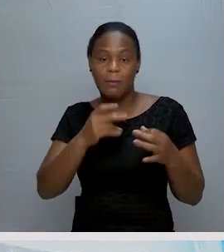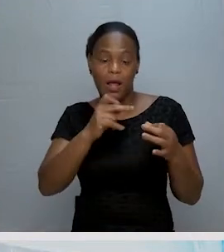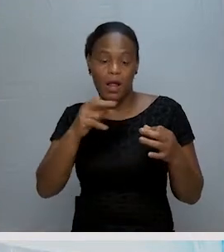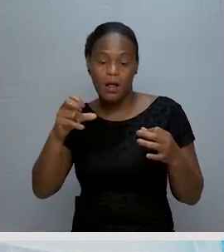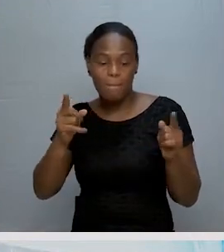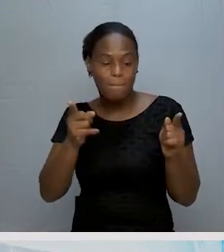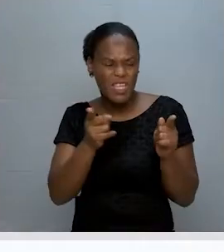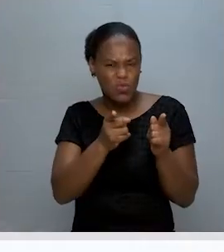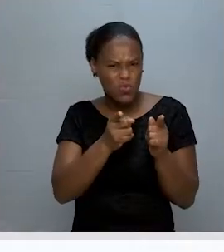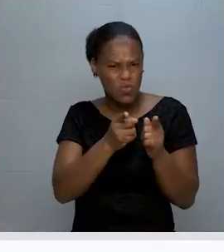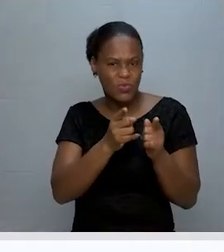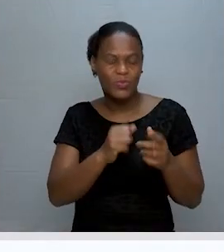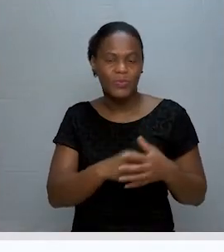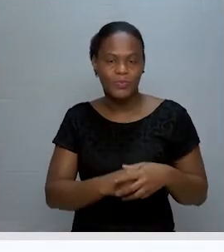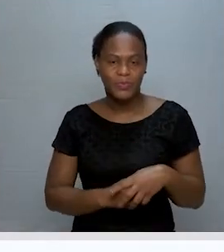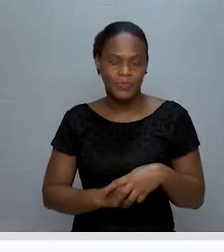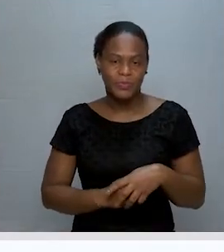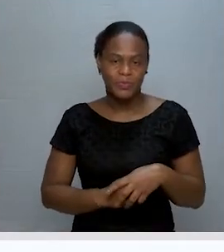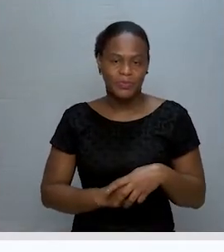minúsculas. Está certo?